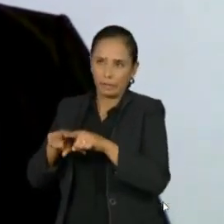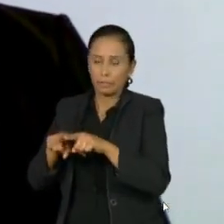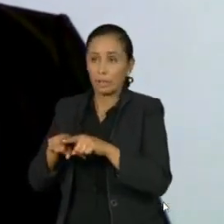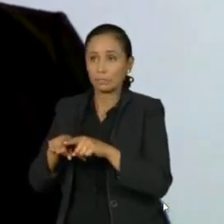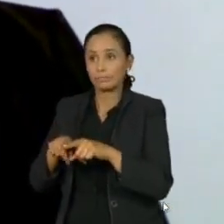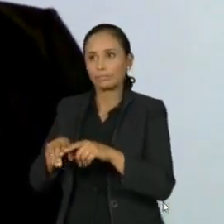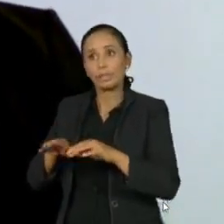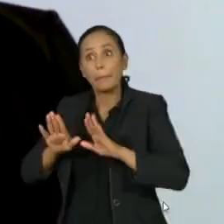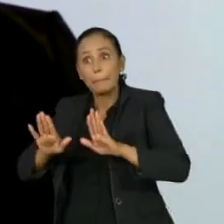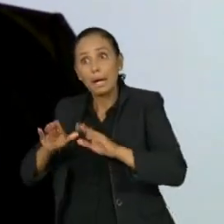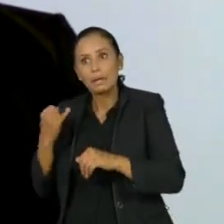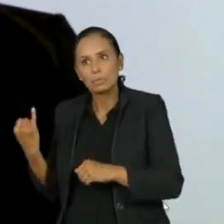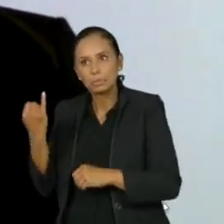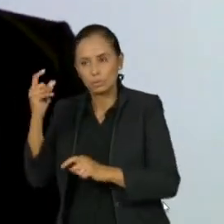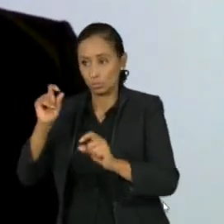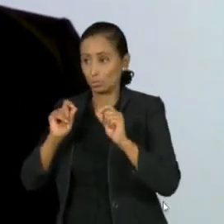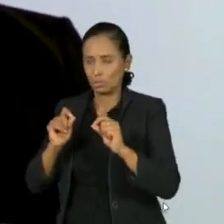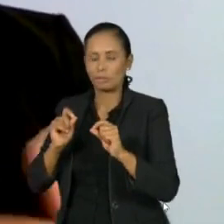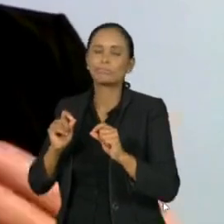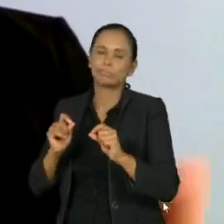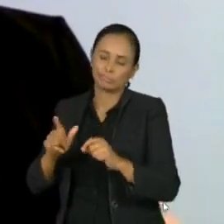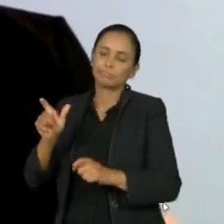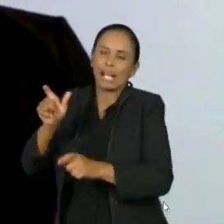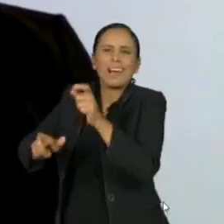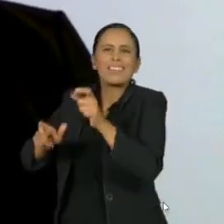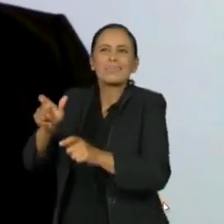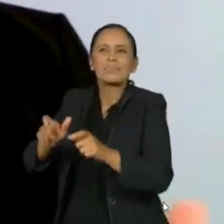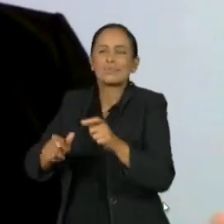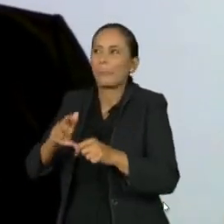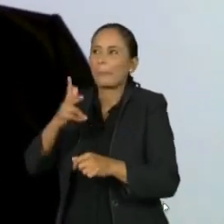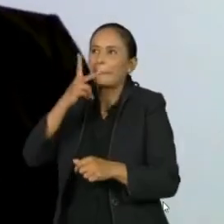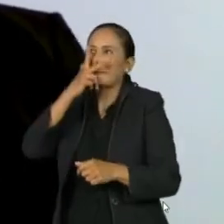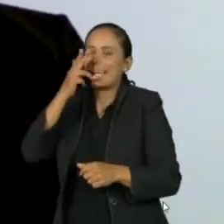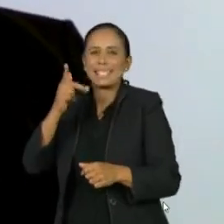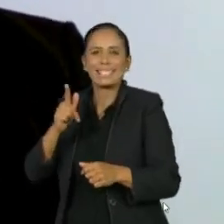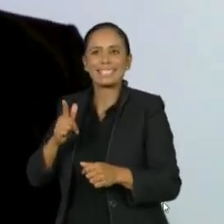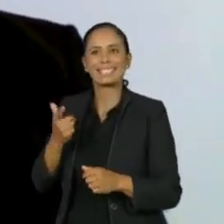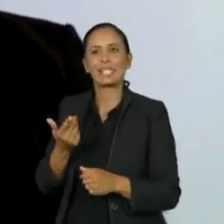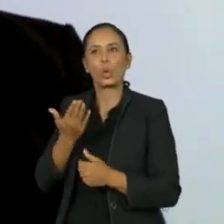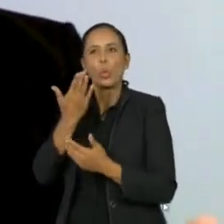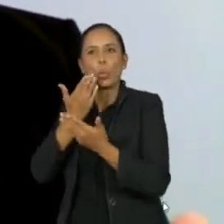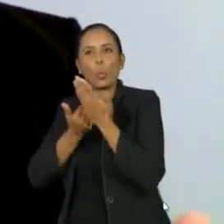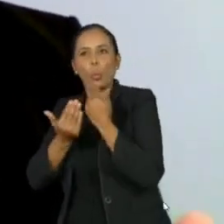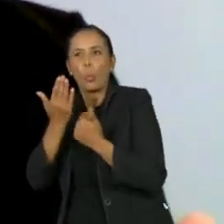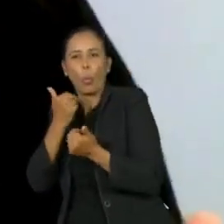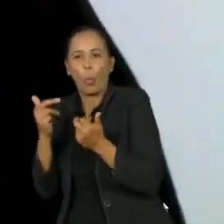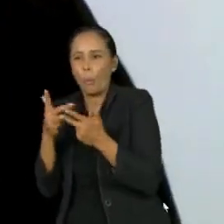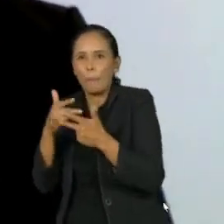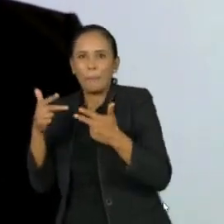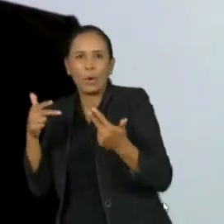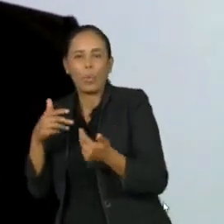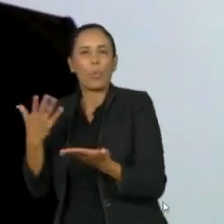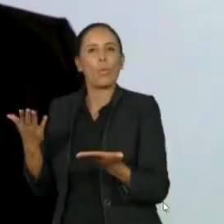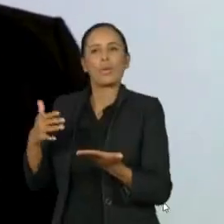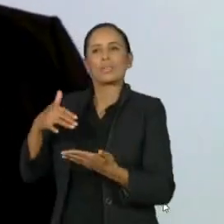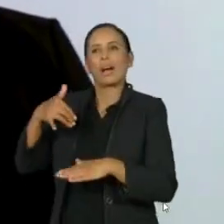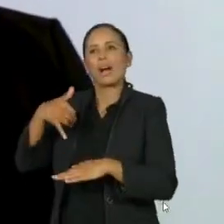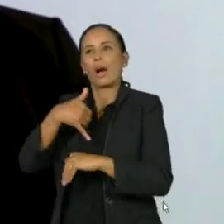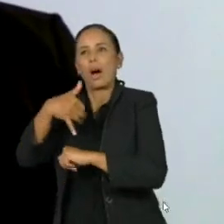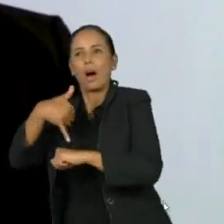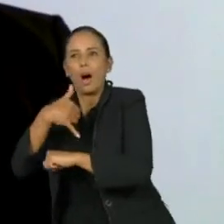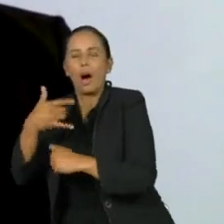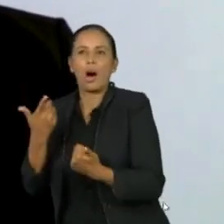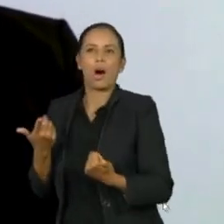isso acaba supondo um gasto que poderia, de repente, ser